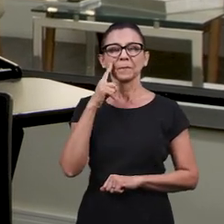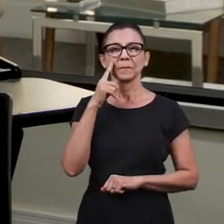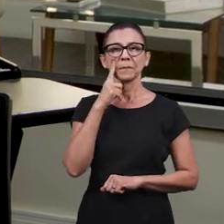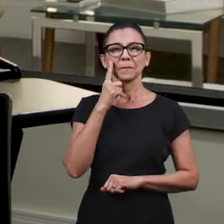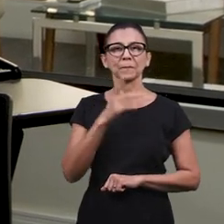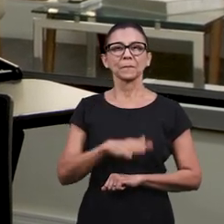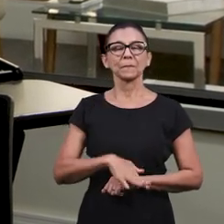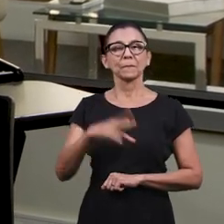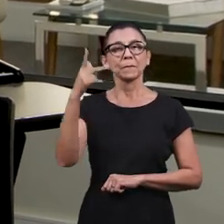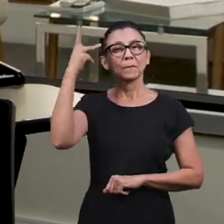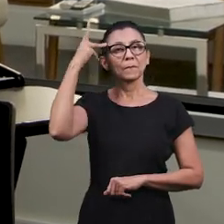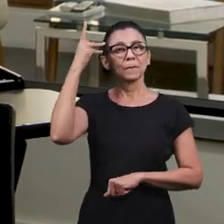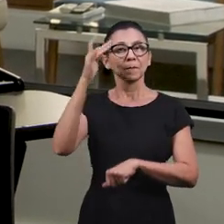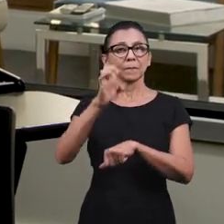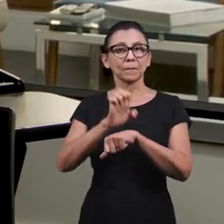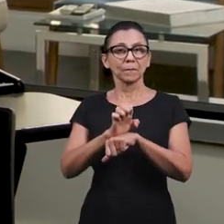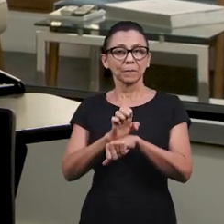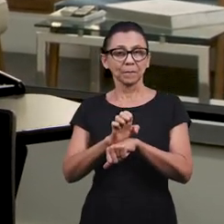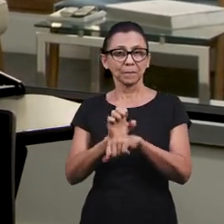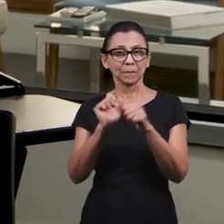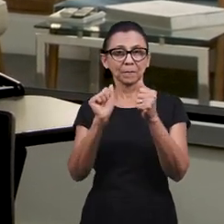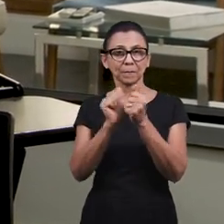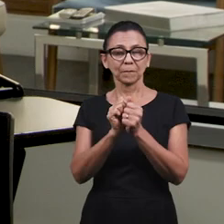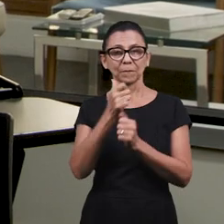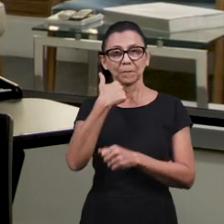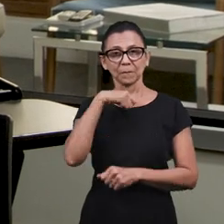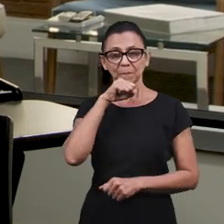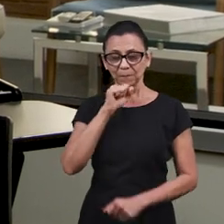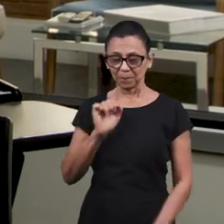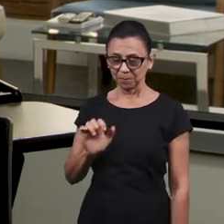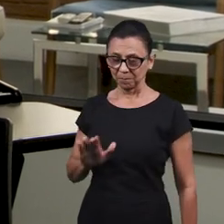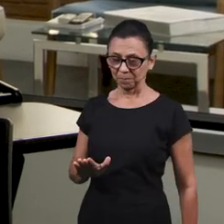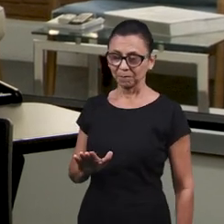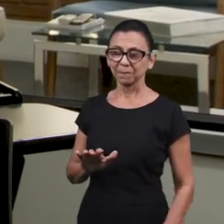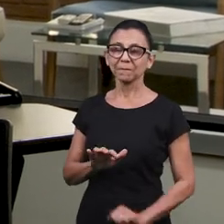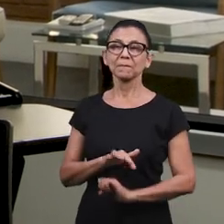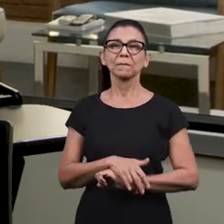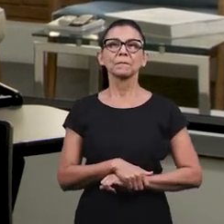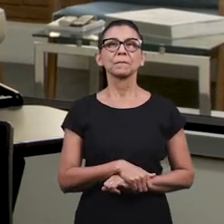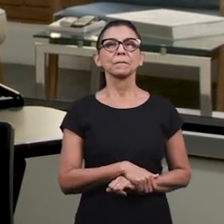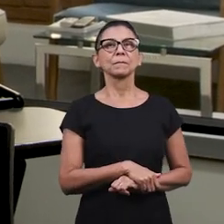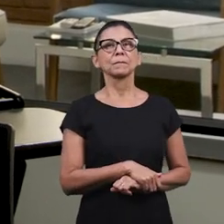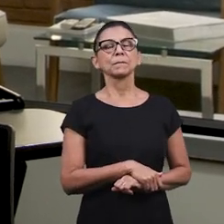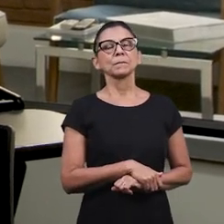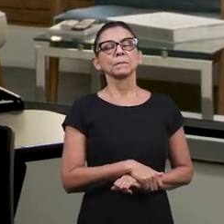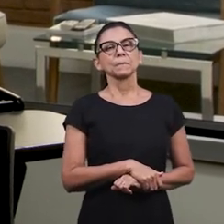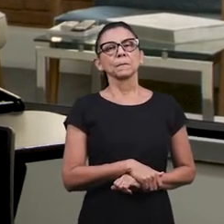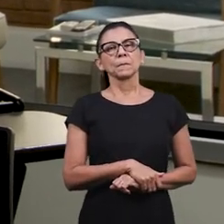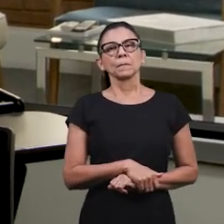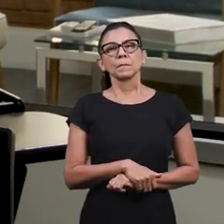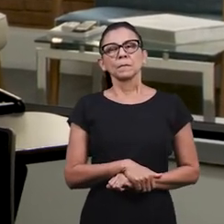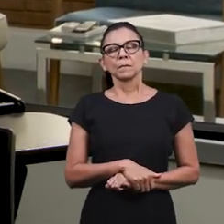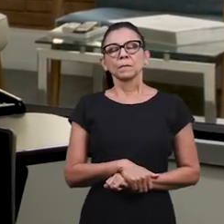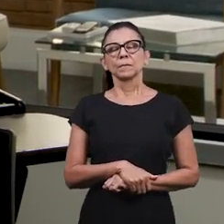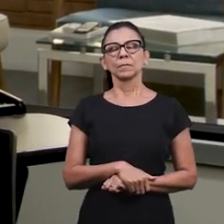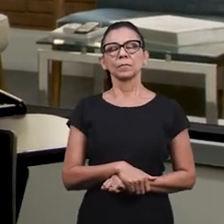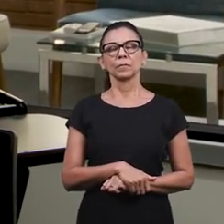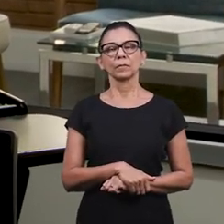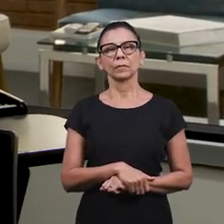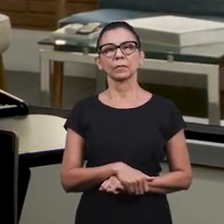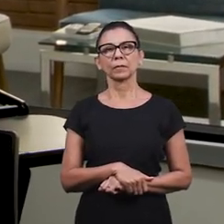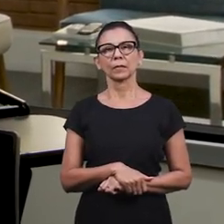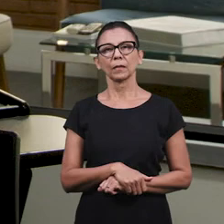ali nós teremos a Isabela, acompanhada de sua mãe, e ela está ali na igreja de Embuguaçu,